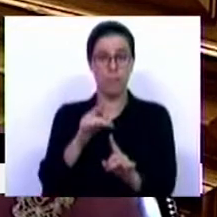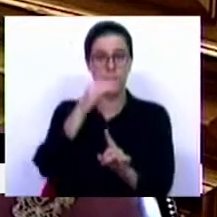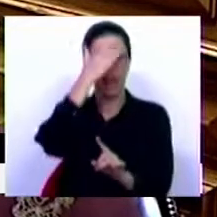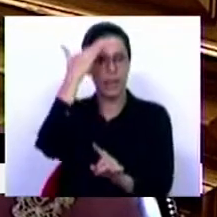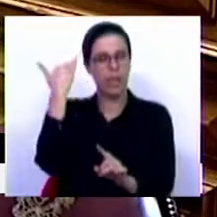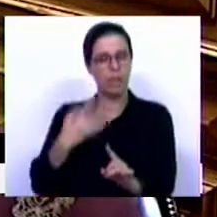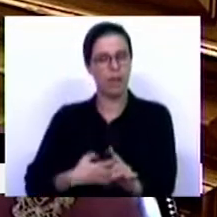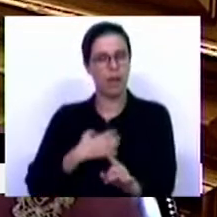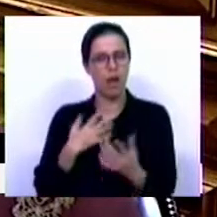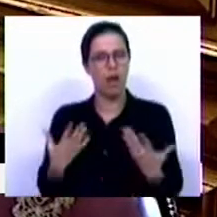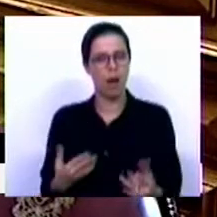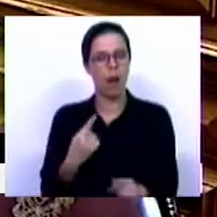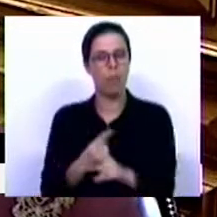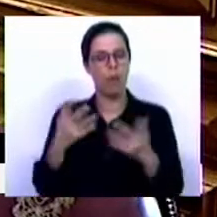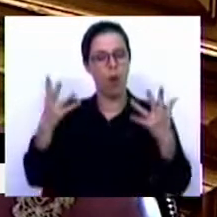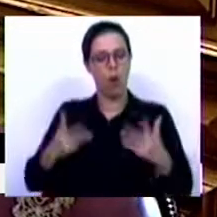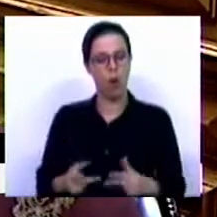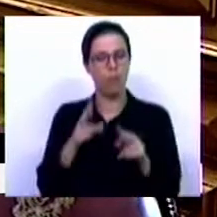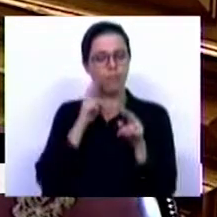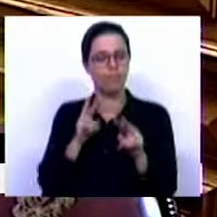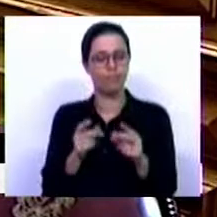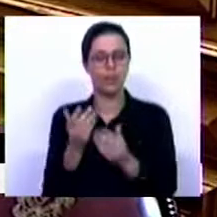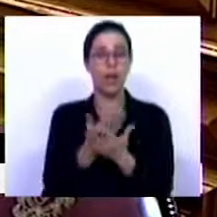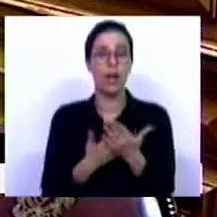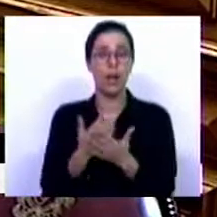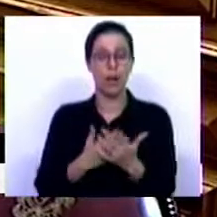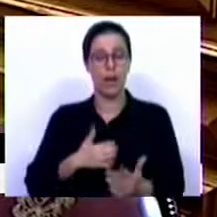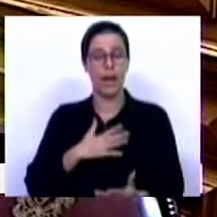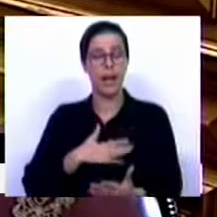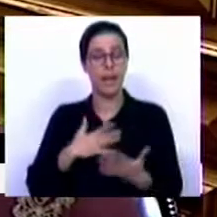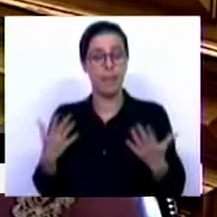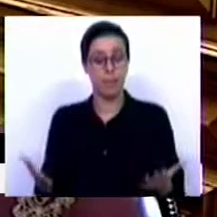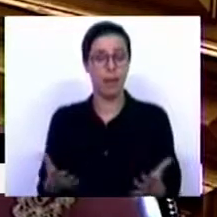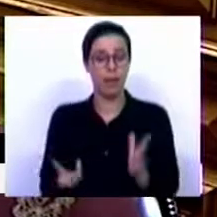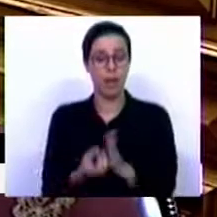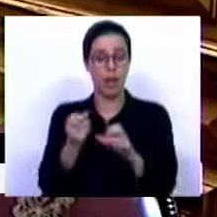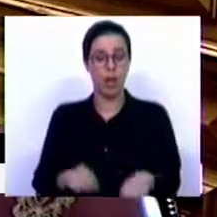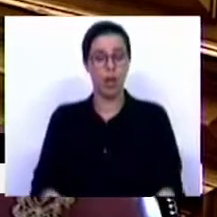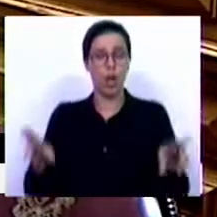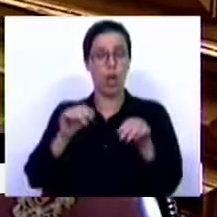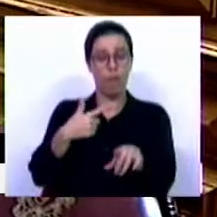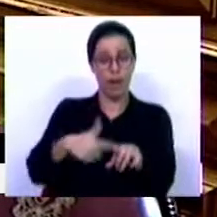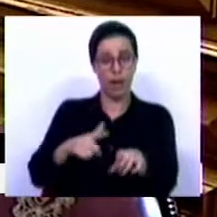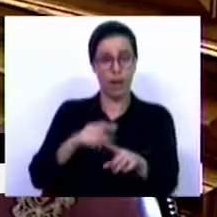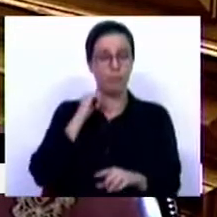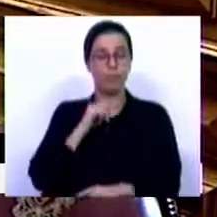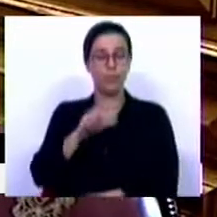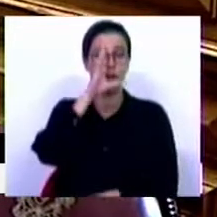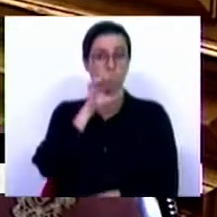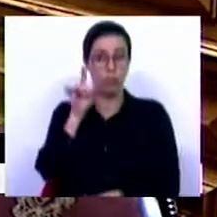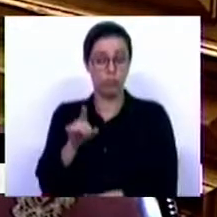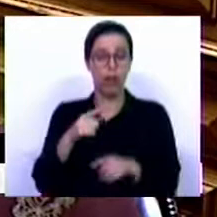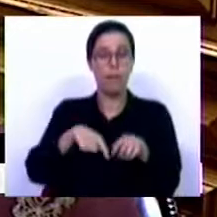difícil que vivemos, é também um orçamento que olha para a economia, para as empresas, quando cria novas linhas de crédito com o aval do Estado,